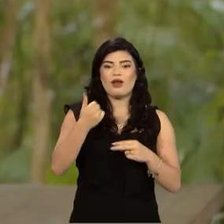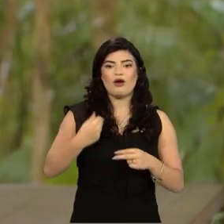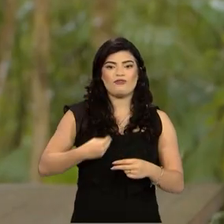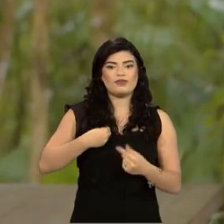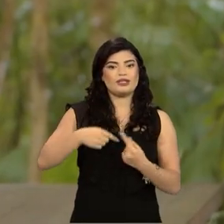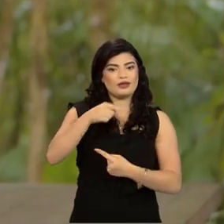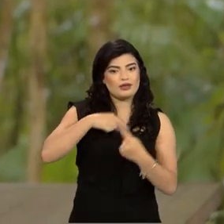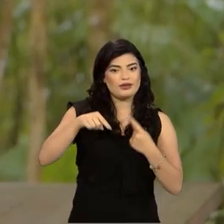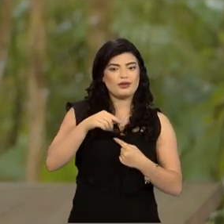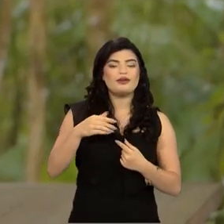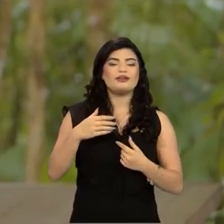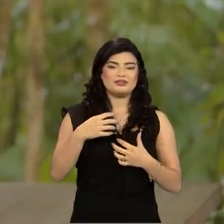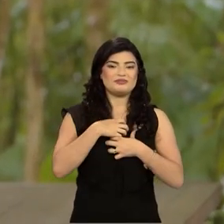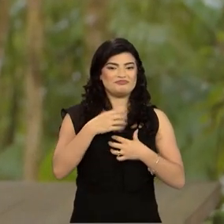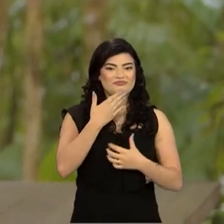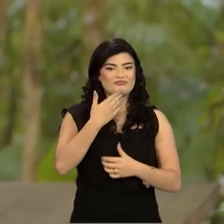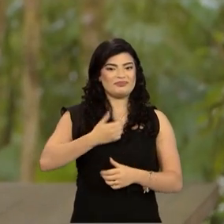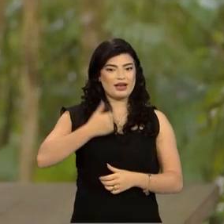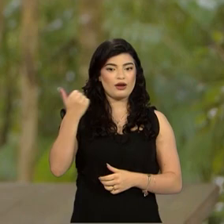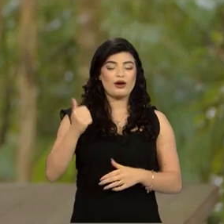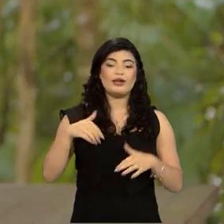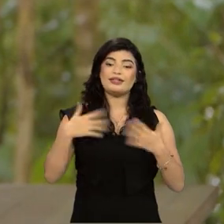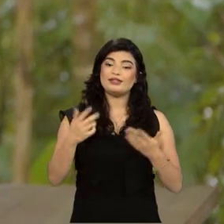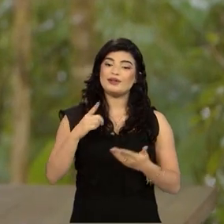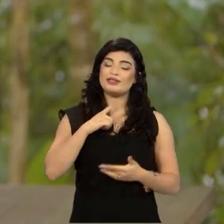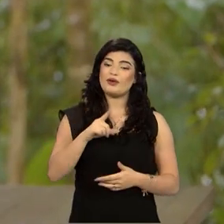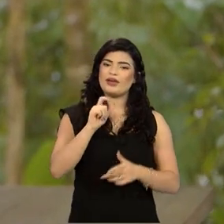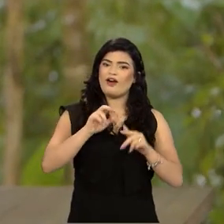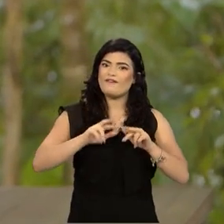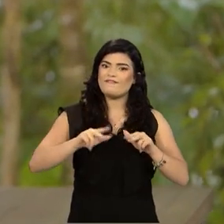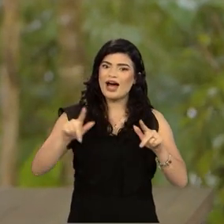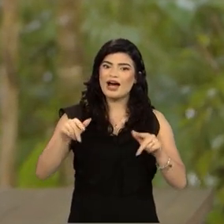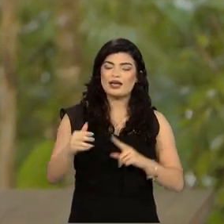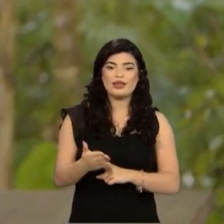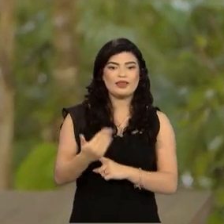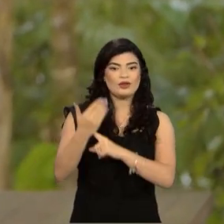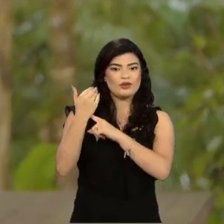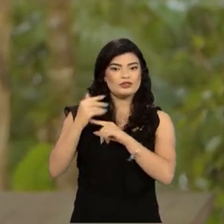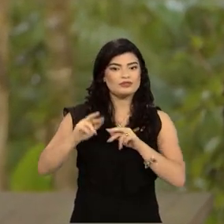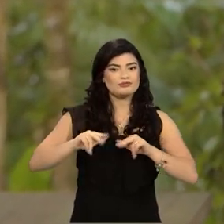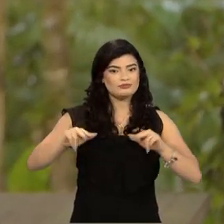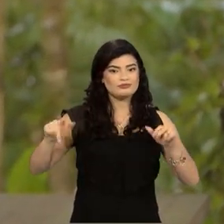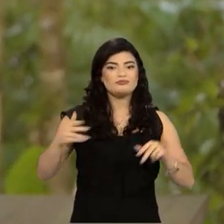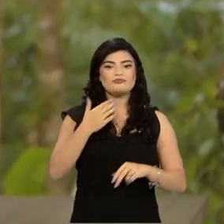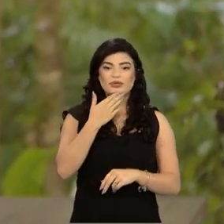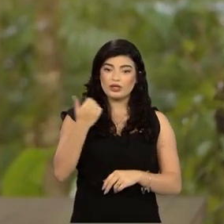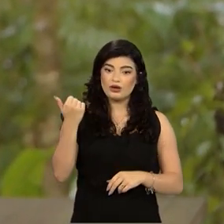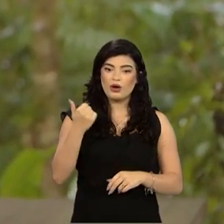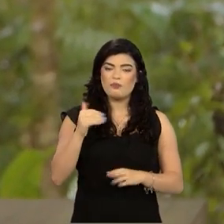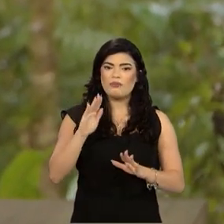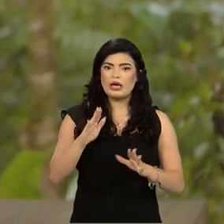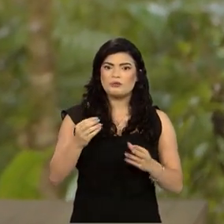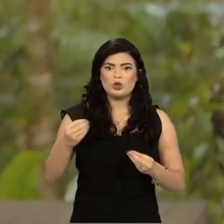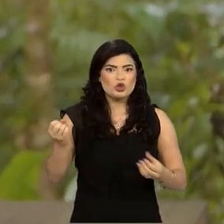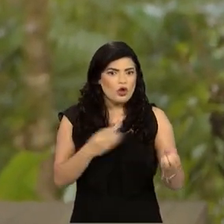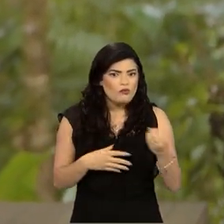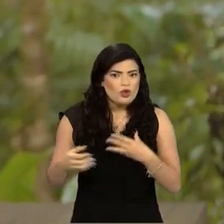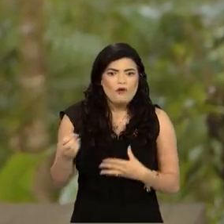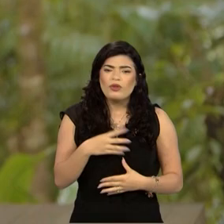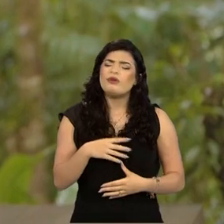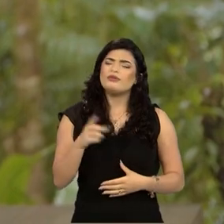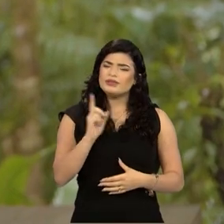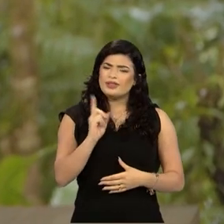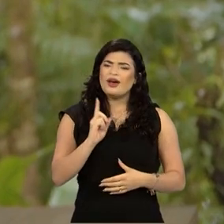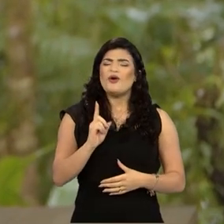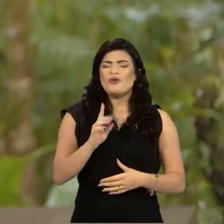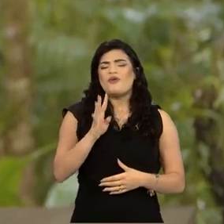cada vez mais harmônica. Então nós temos diversas tecnologias e que não são tão inovadoras, né? Se a gente